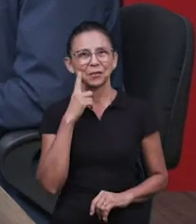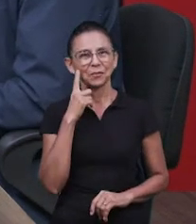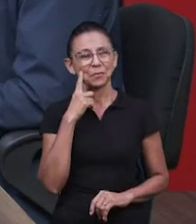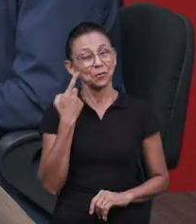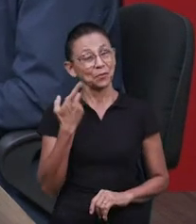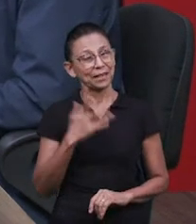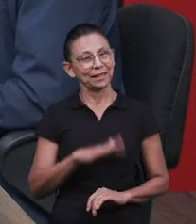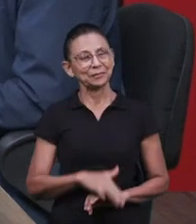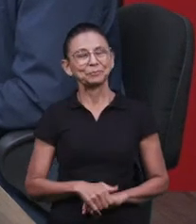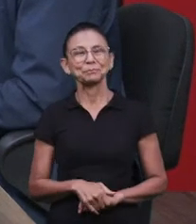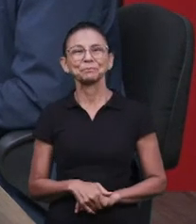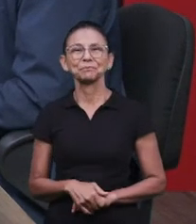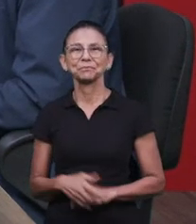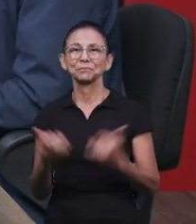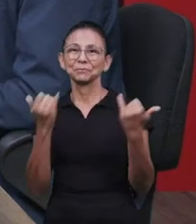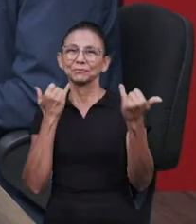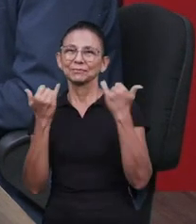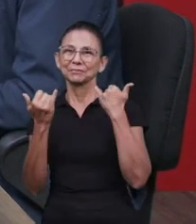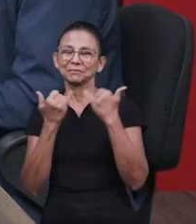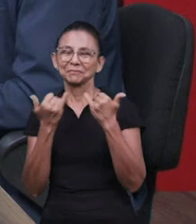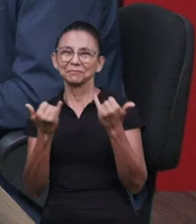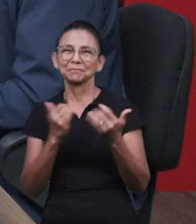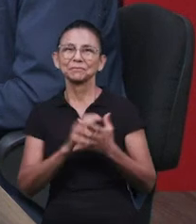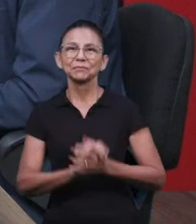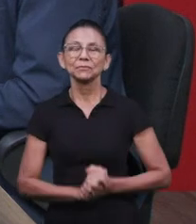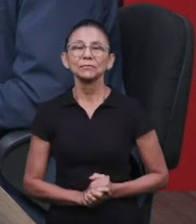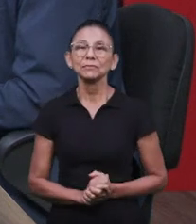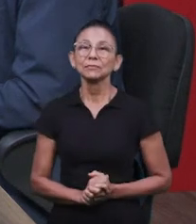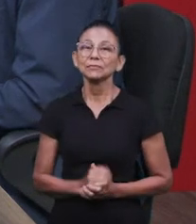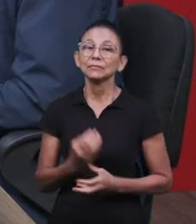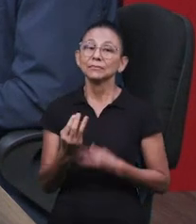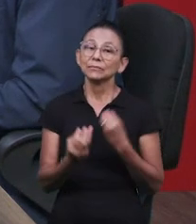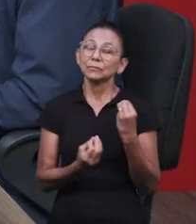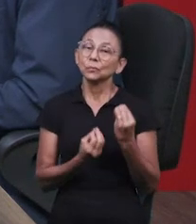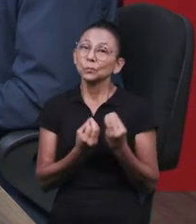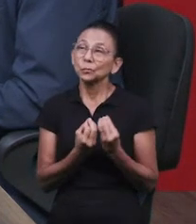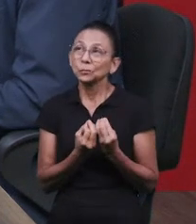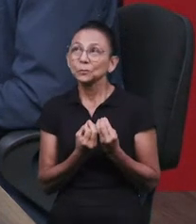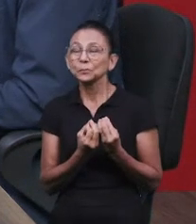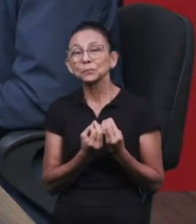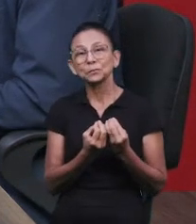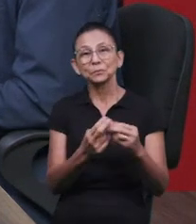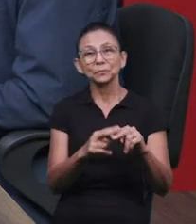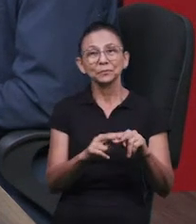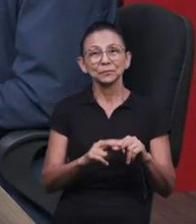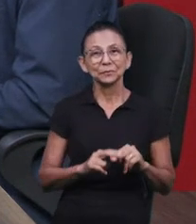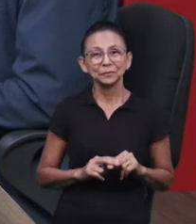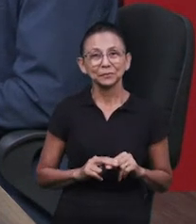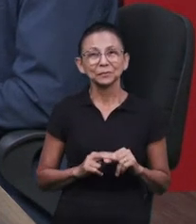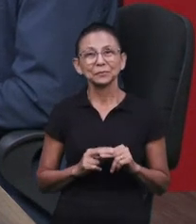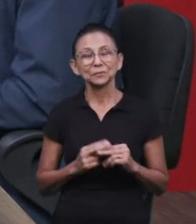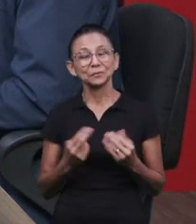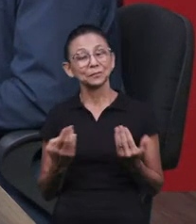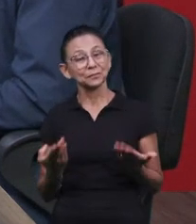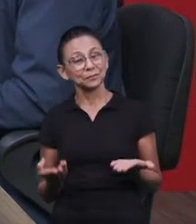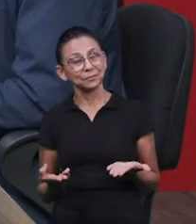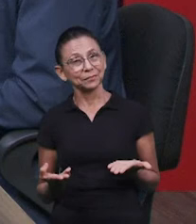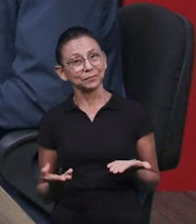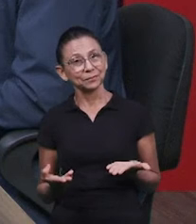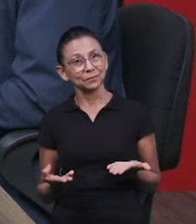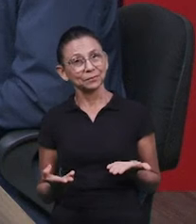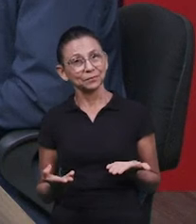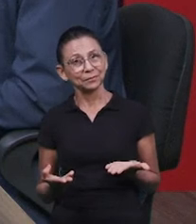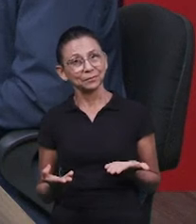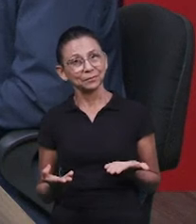ver o que eles vão dizer para a gente aqui, vamos ver quais são as informações que nós vamos ter e de que maneira que essa abordagem vai